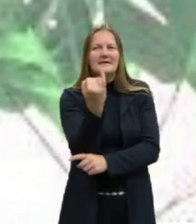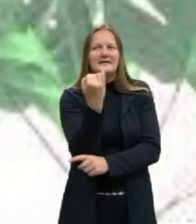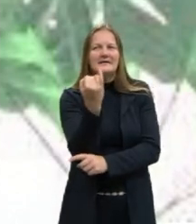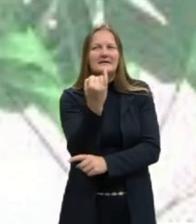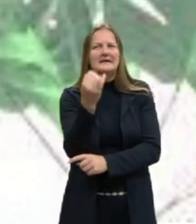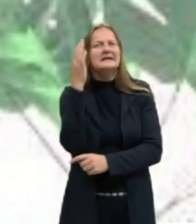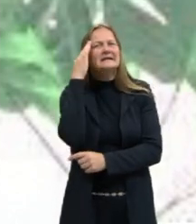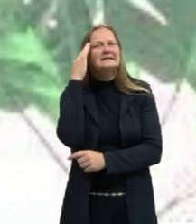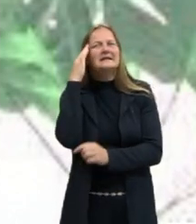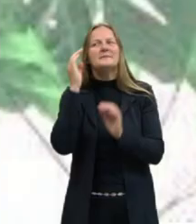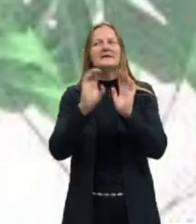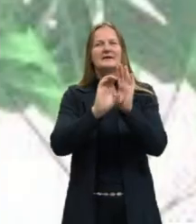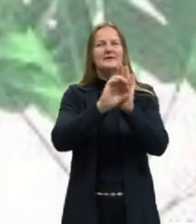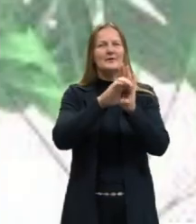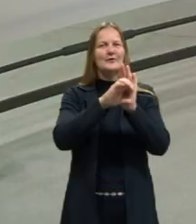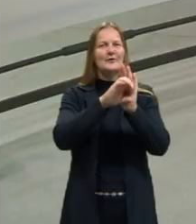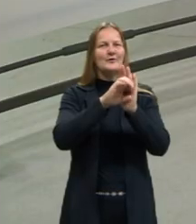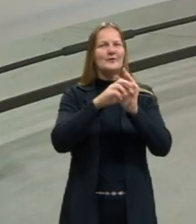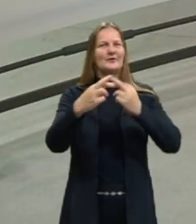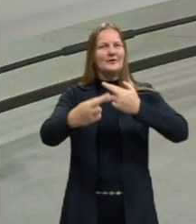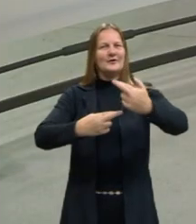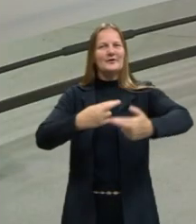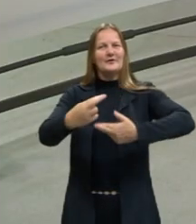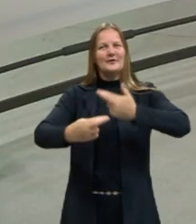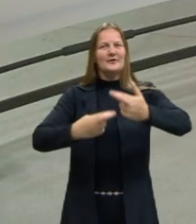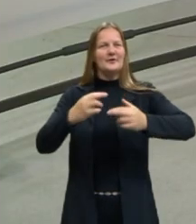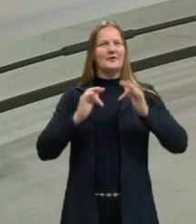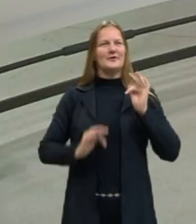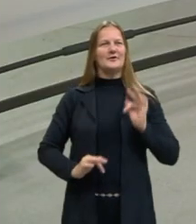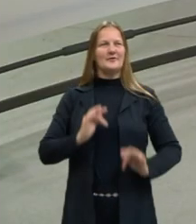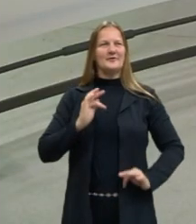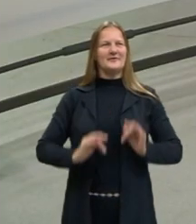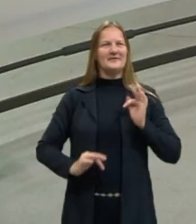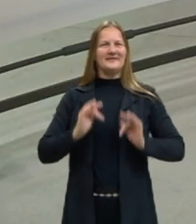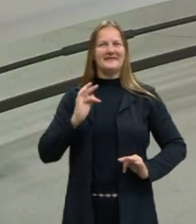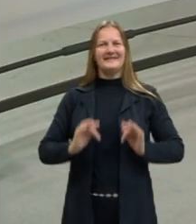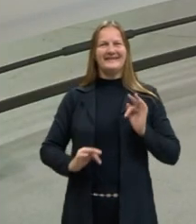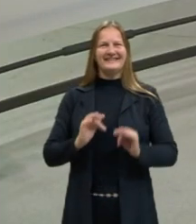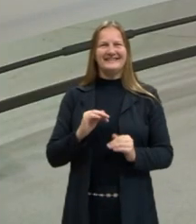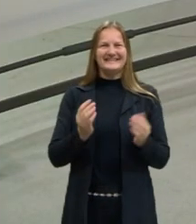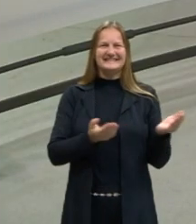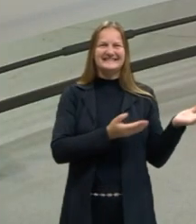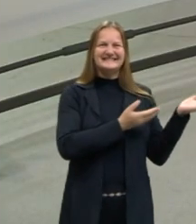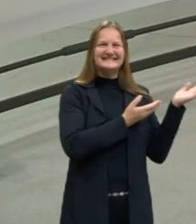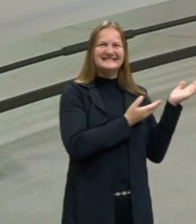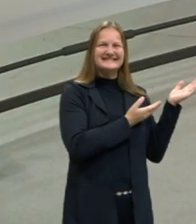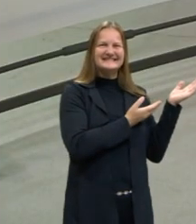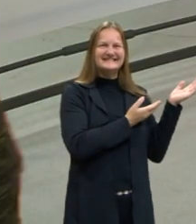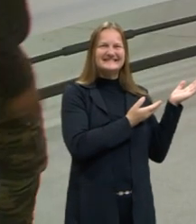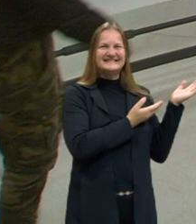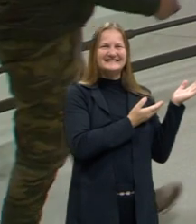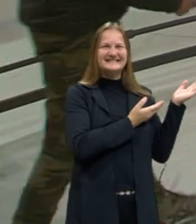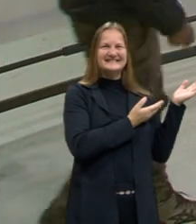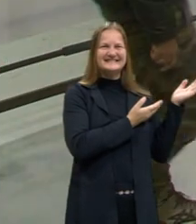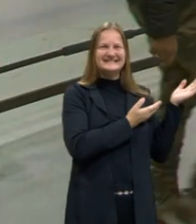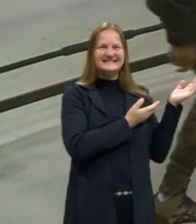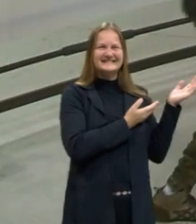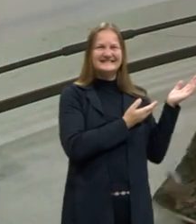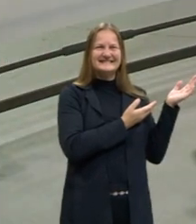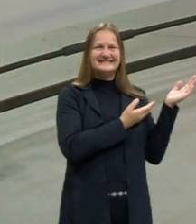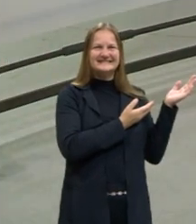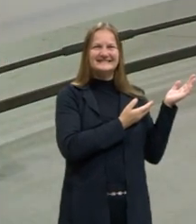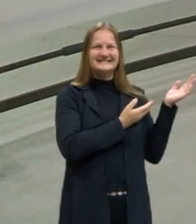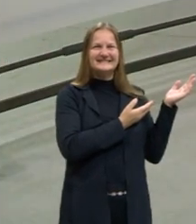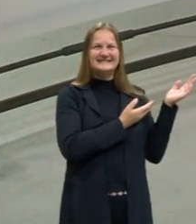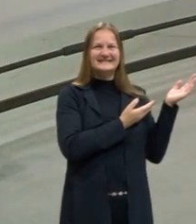saber os conceitos relacionados à Fisiologia. Está chegando, está chegando. Obrigada pela participação.